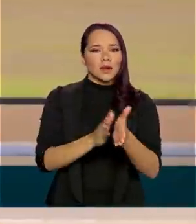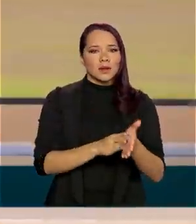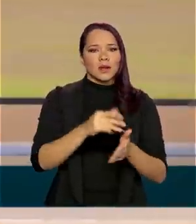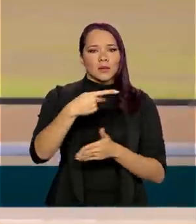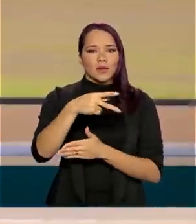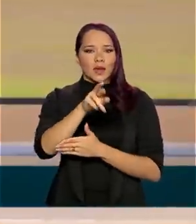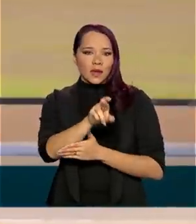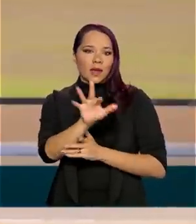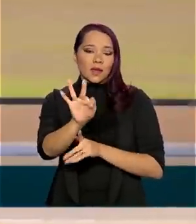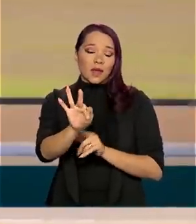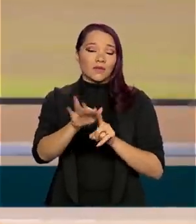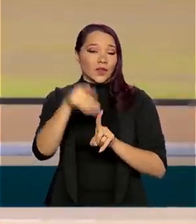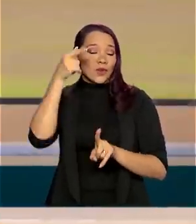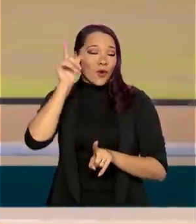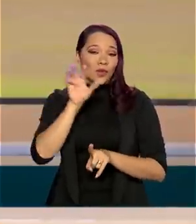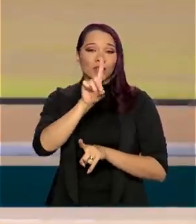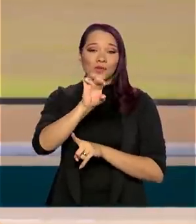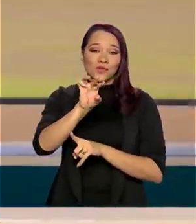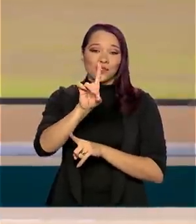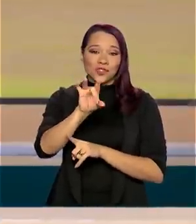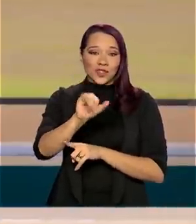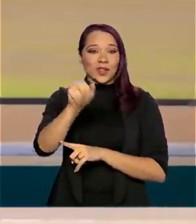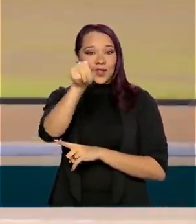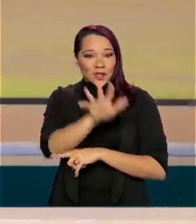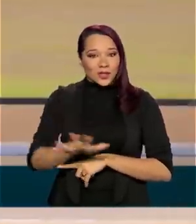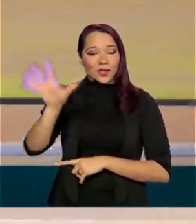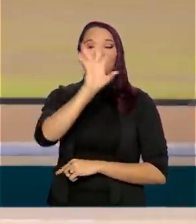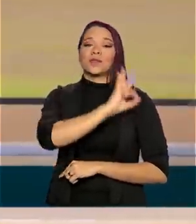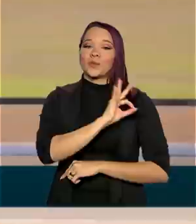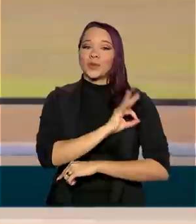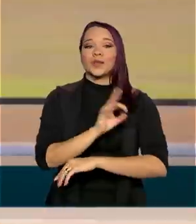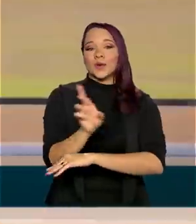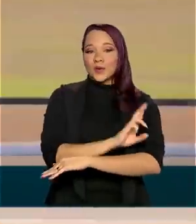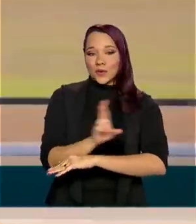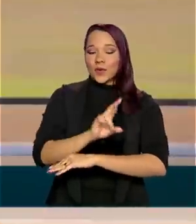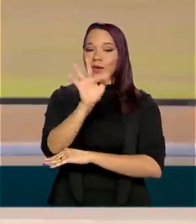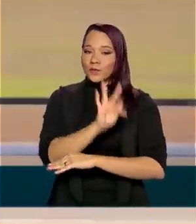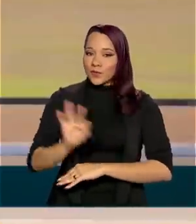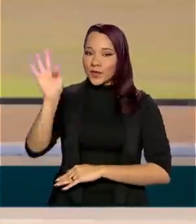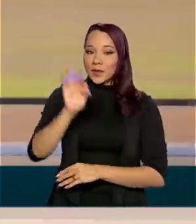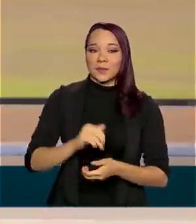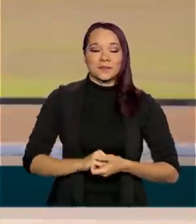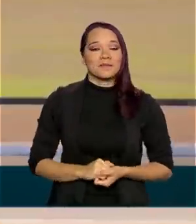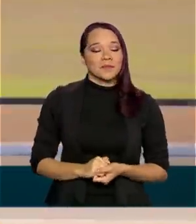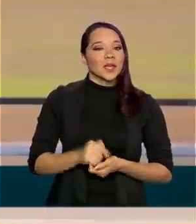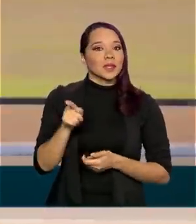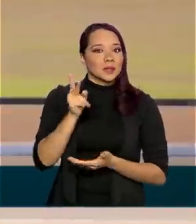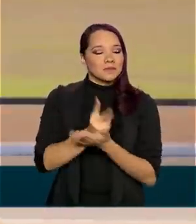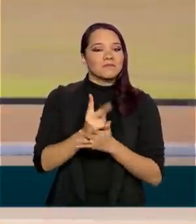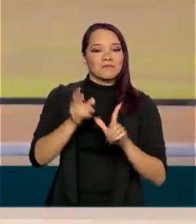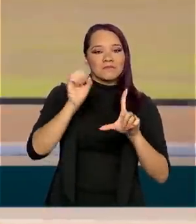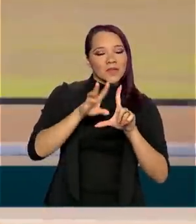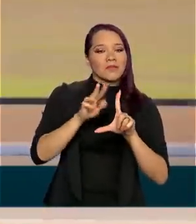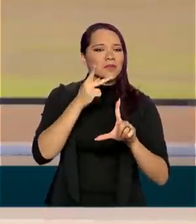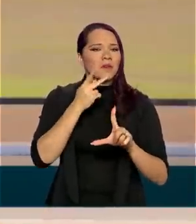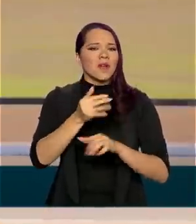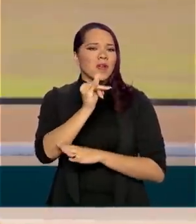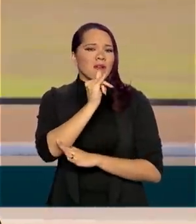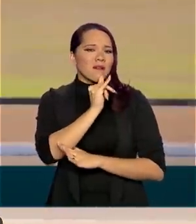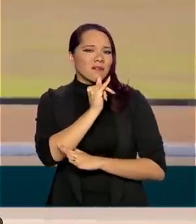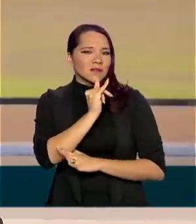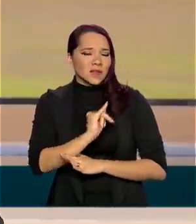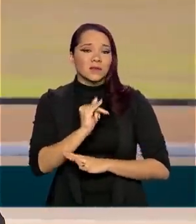PRF, já que ontem foi o Dia Nacional do Policial Rodoviário Federal. E nesta mesma live, ele citou exemplos de